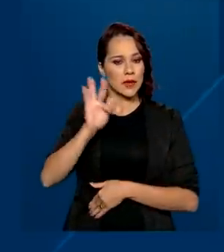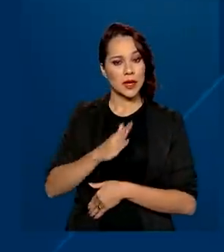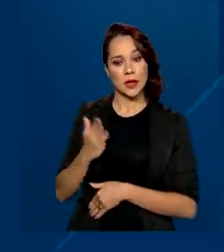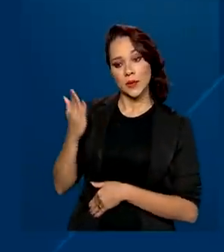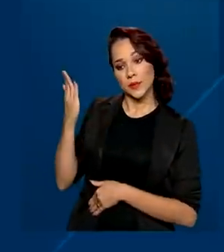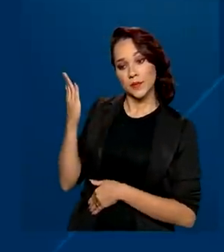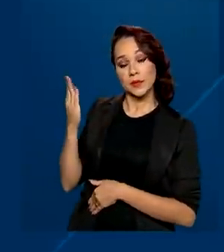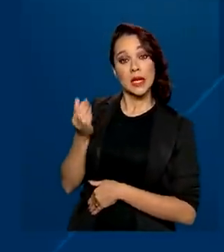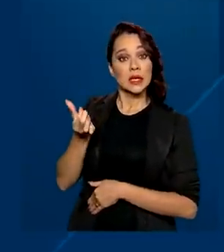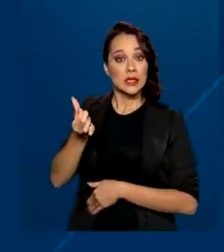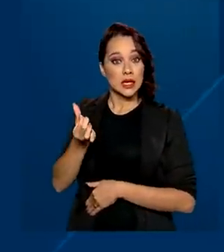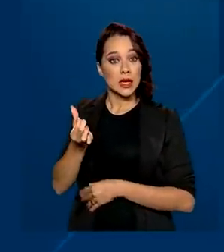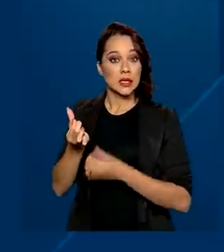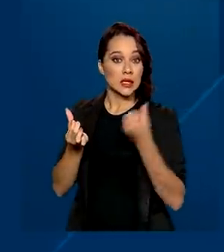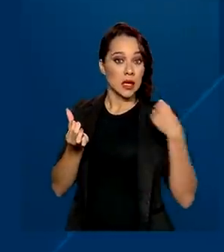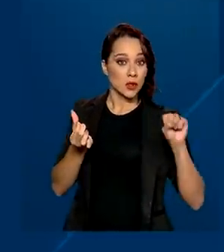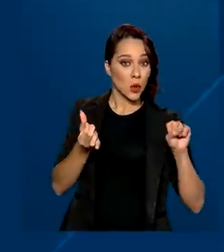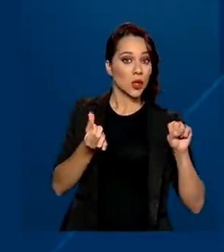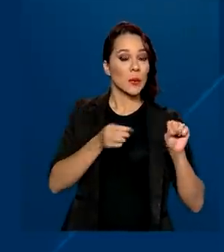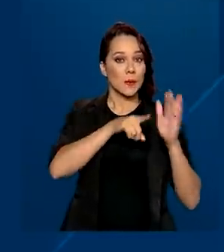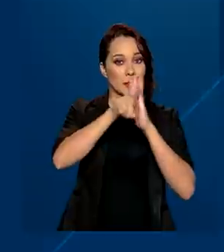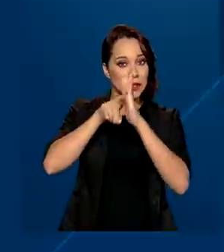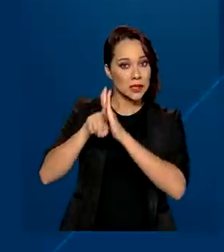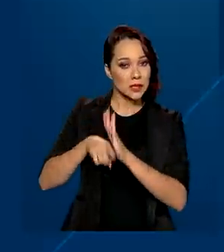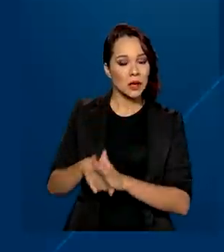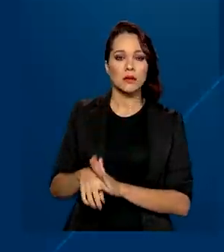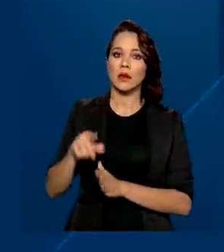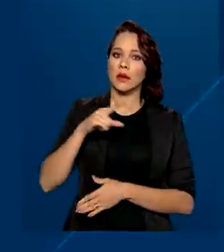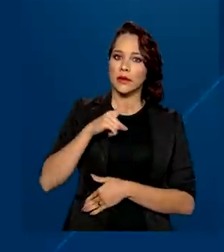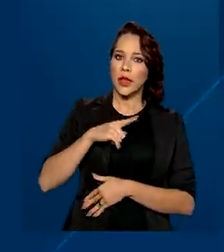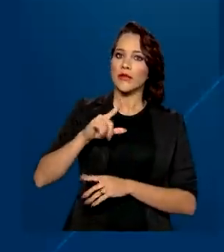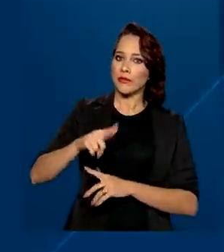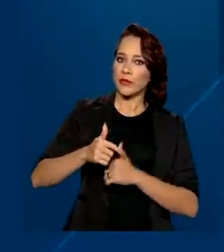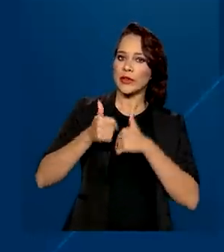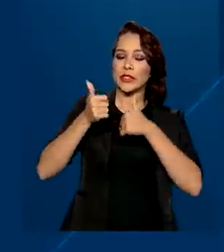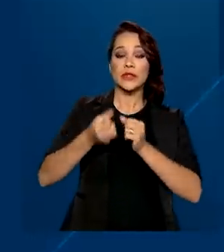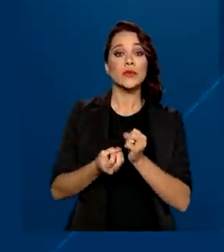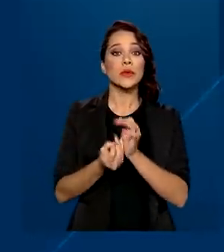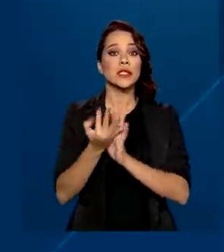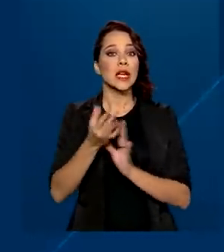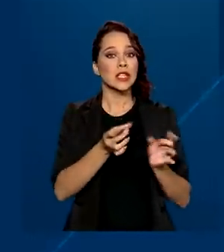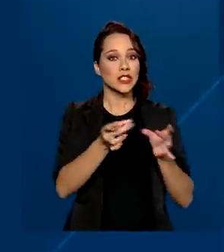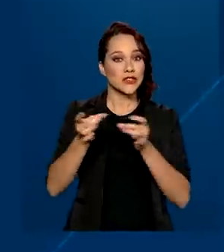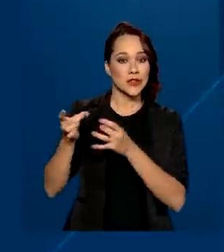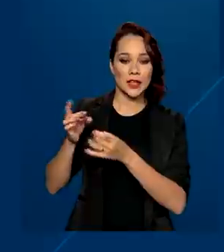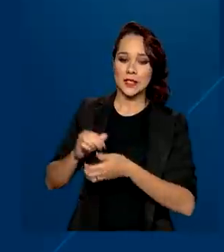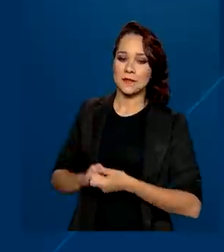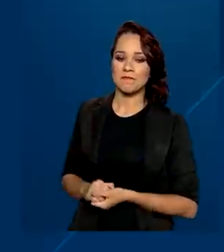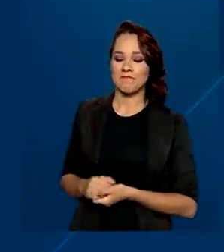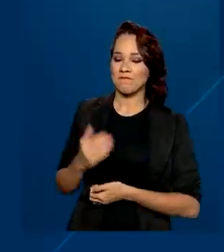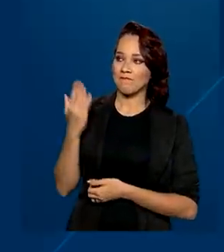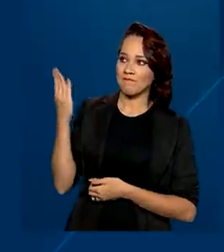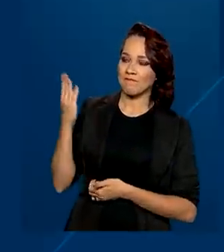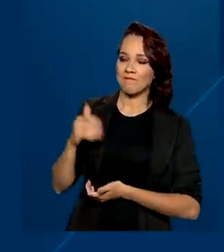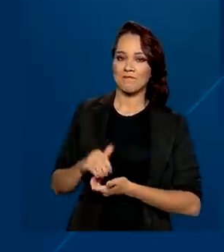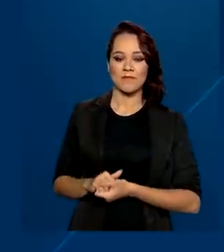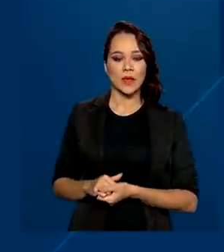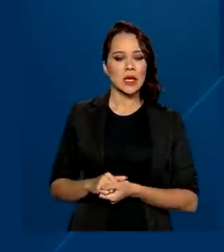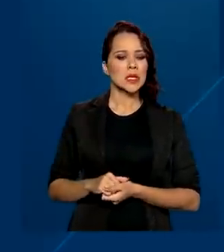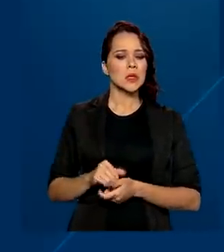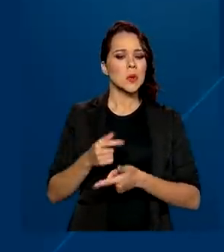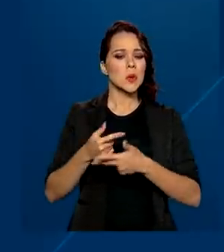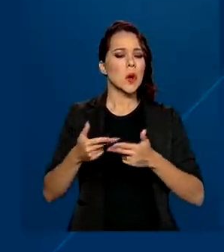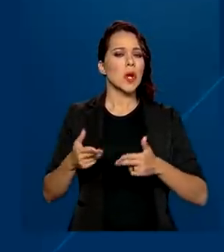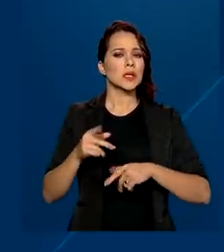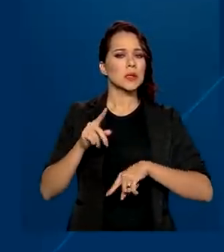ano, seis das oito atividades pesquisadas tiveram taxas positivas no volume de vendas do varejo. São elas equipamentos